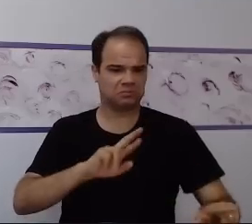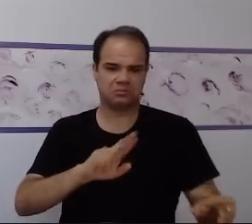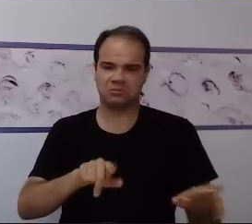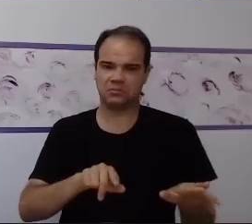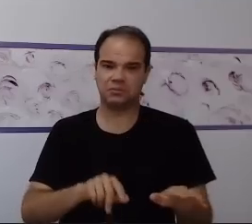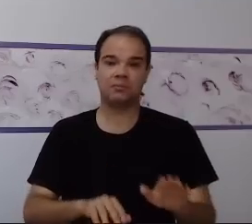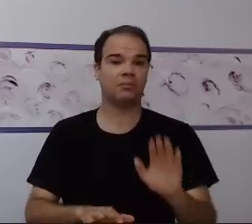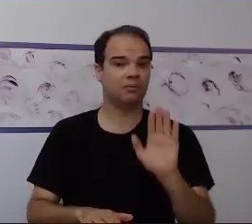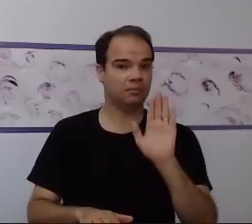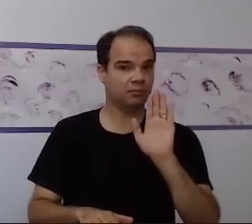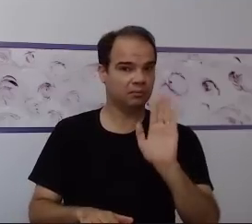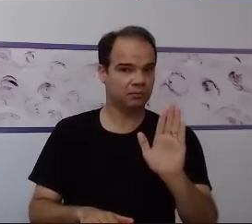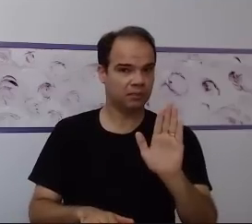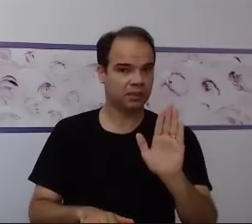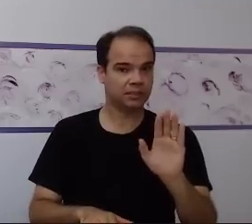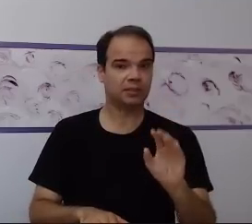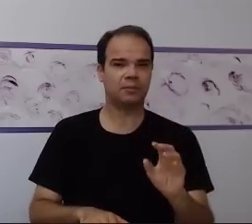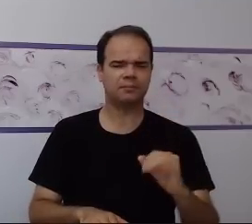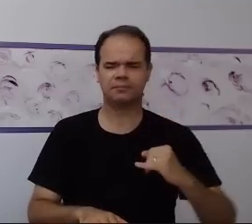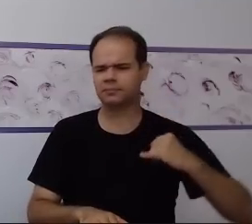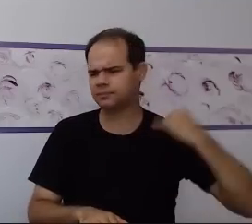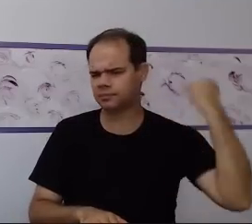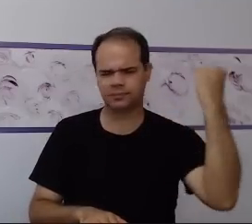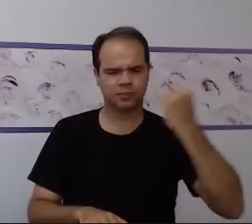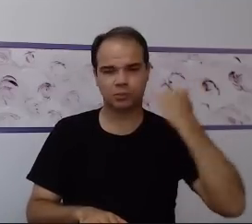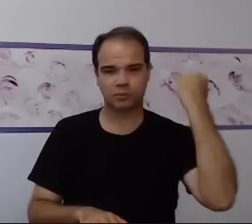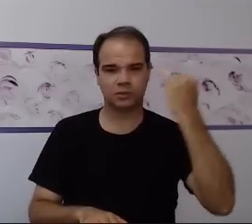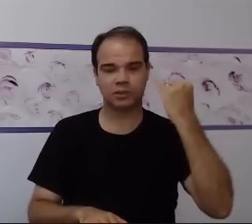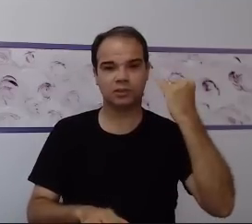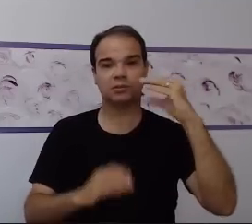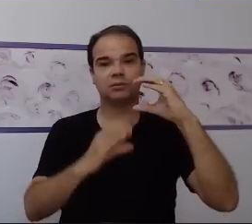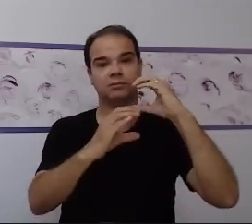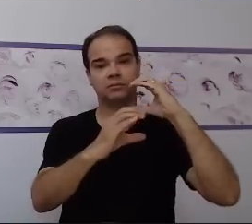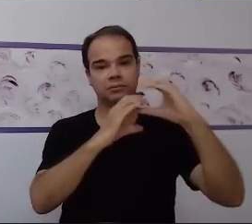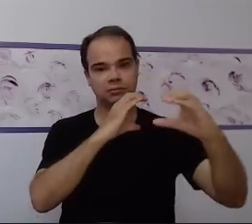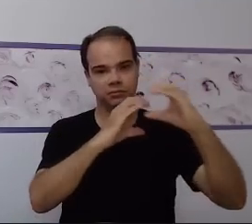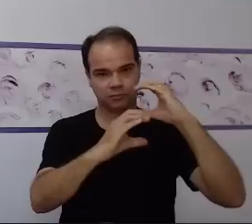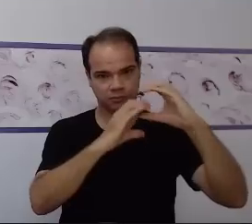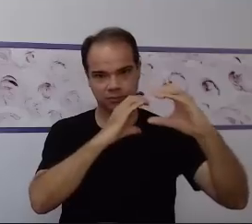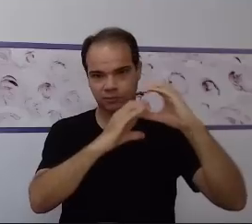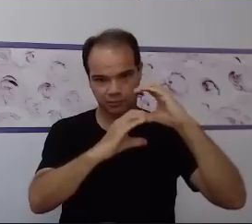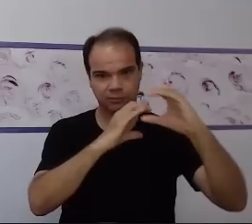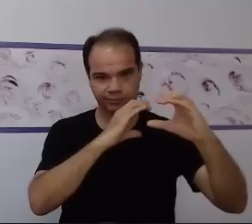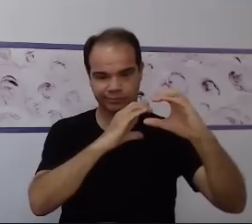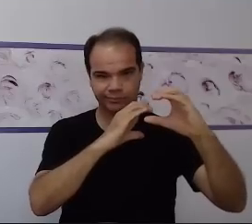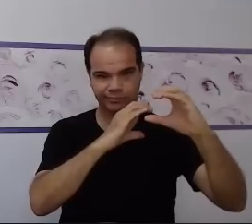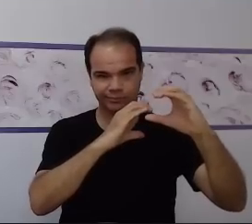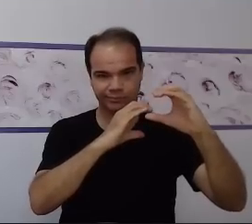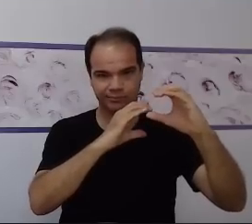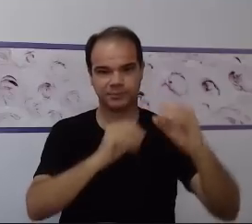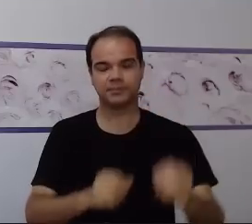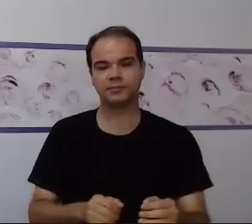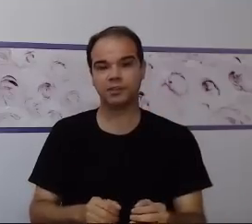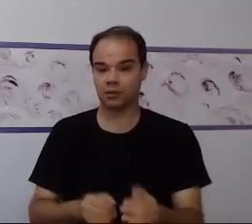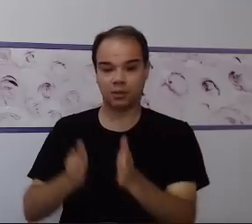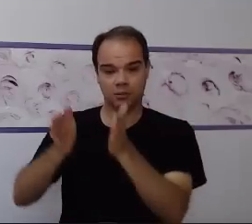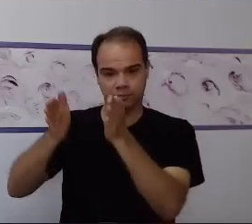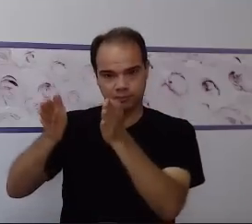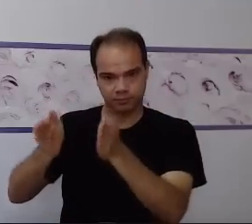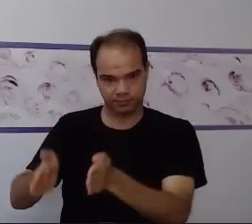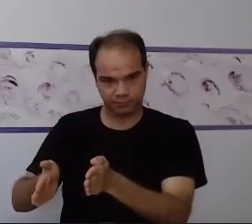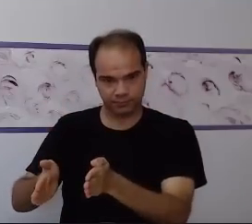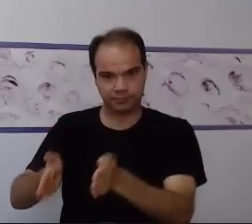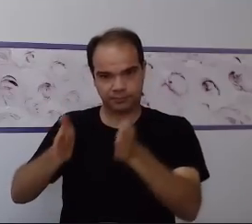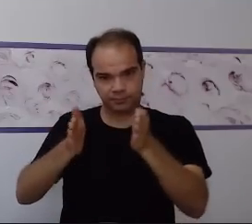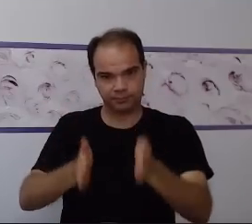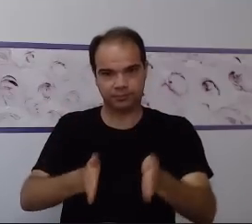se atém à questão do desenvolvimento de linguagem, de conceitos que vão se estabelecendo e sendo armazenados